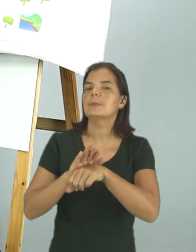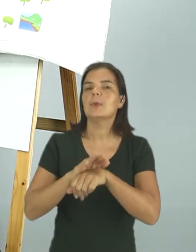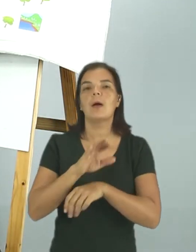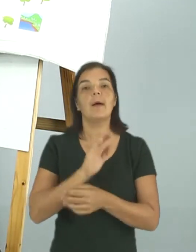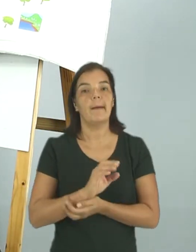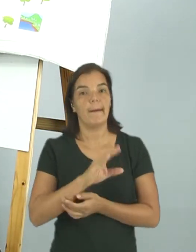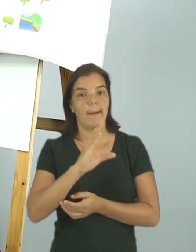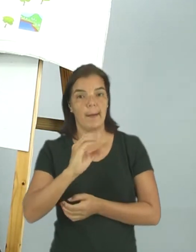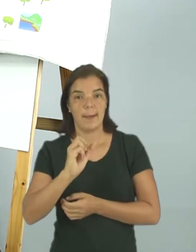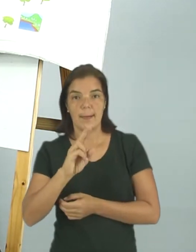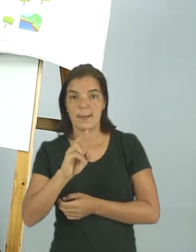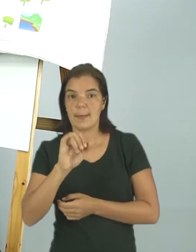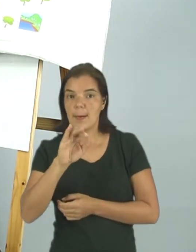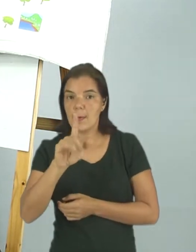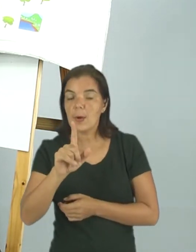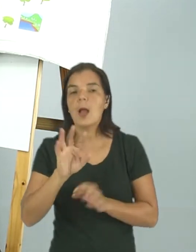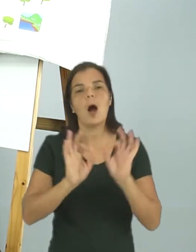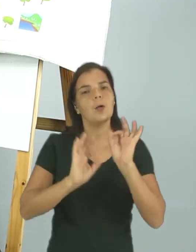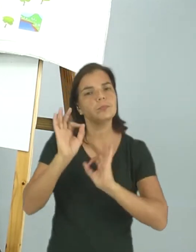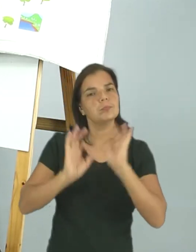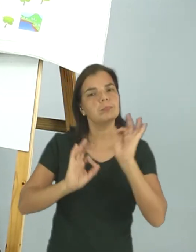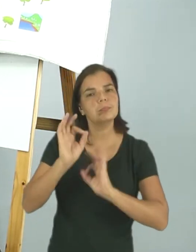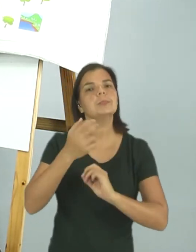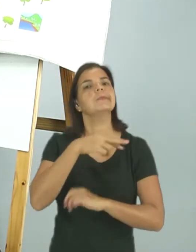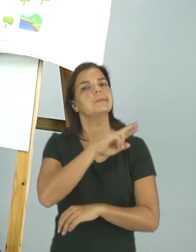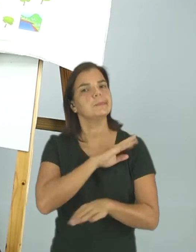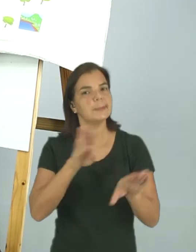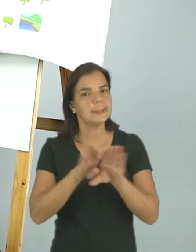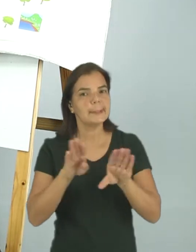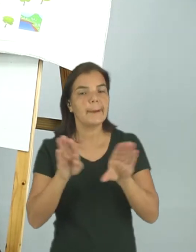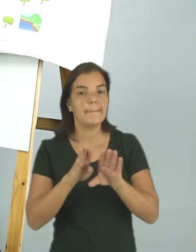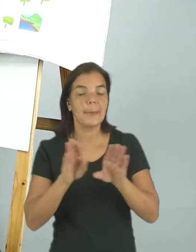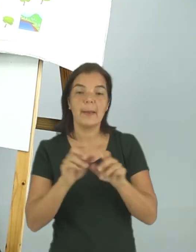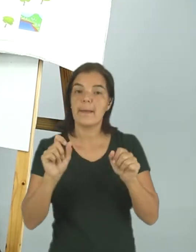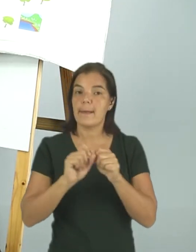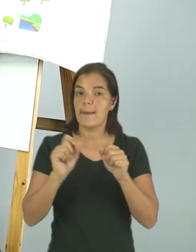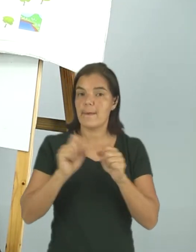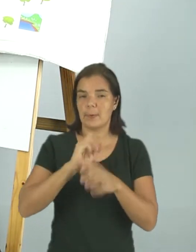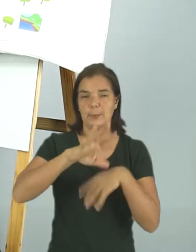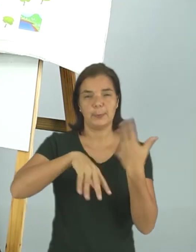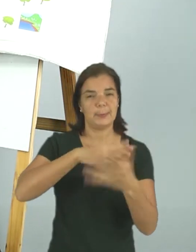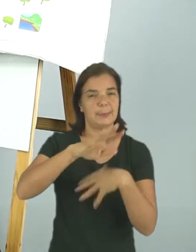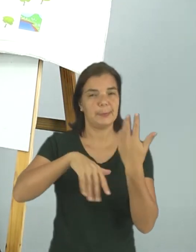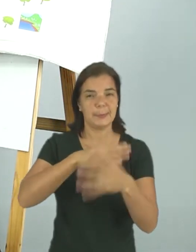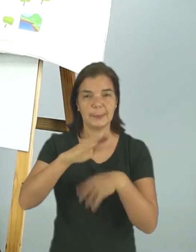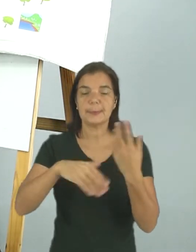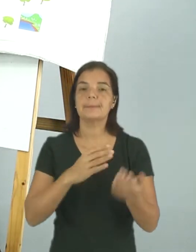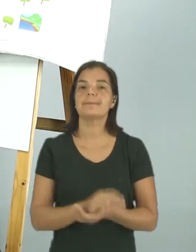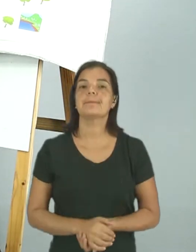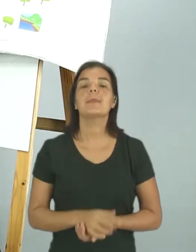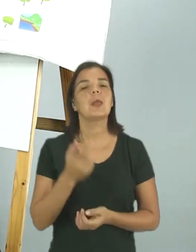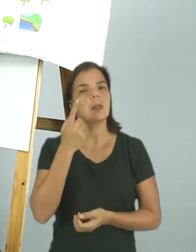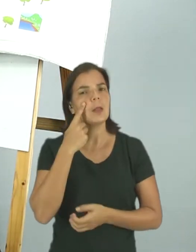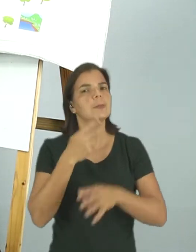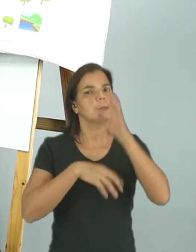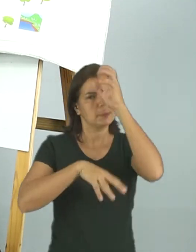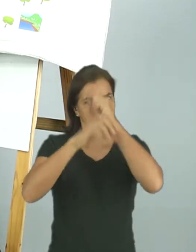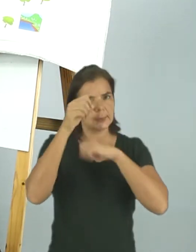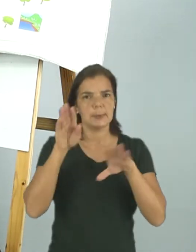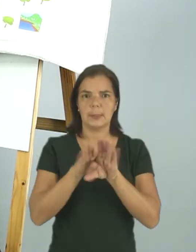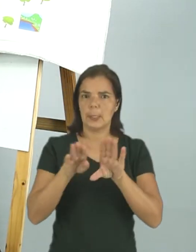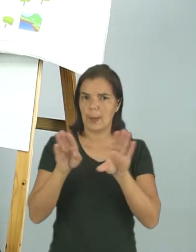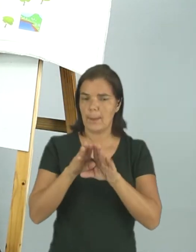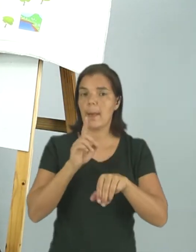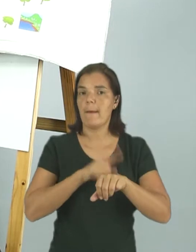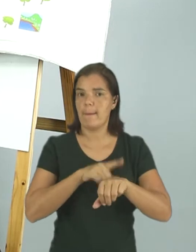Cauê a organizar as suas atividades que ele fez de forma desordenada. Então, nós aprendemos